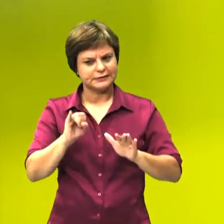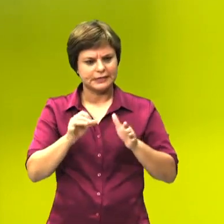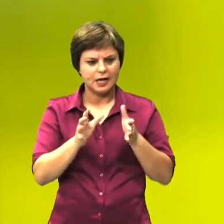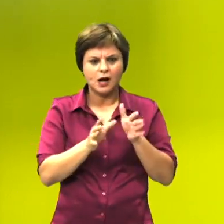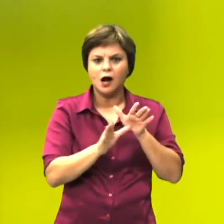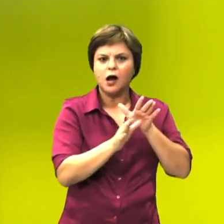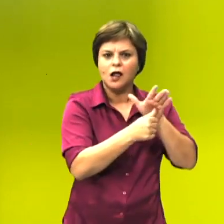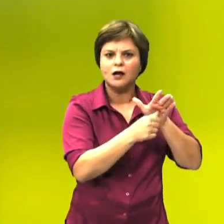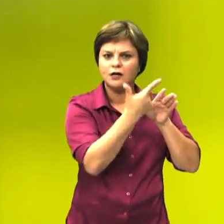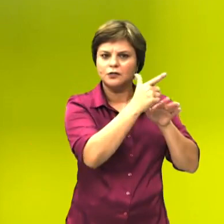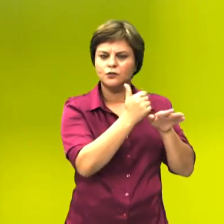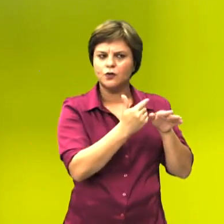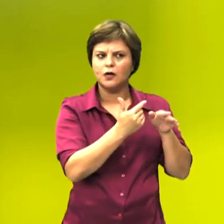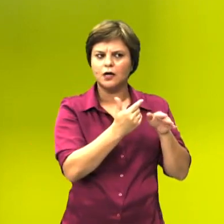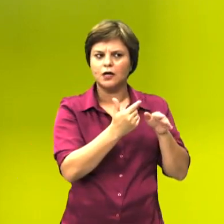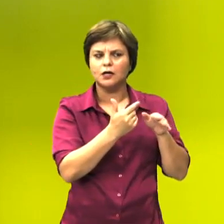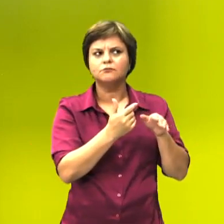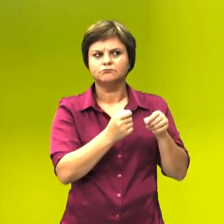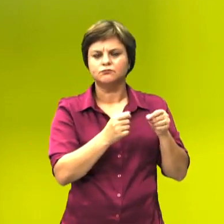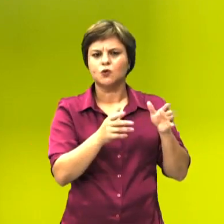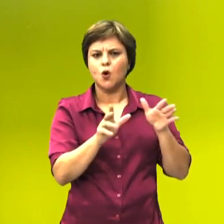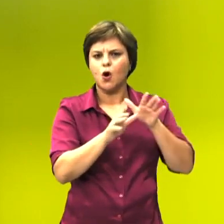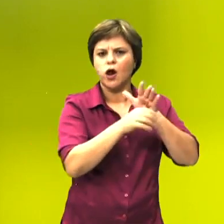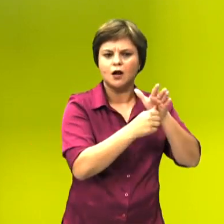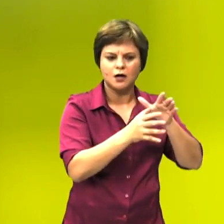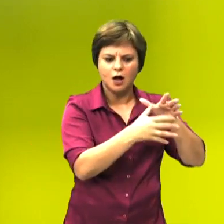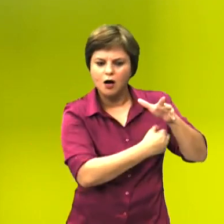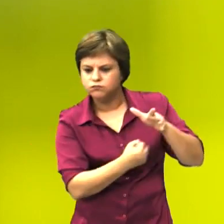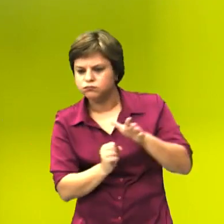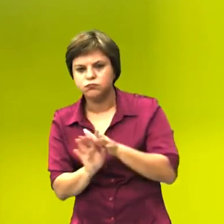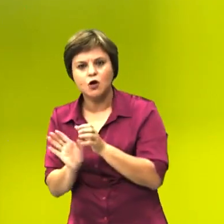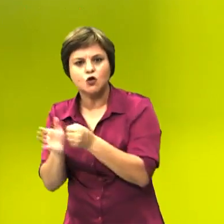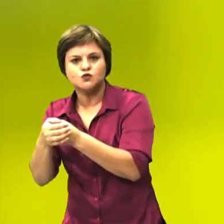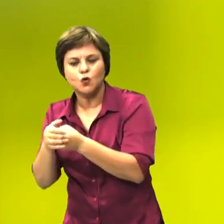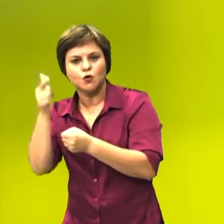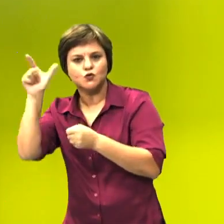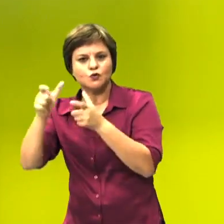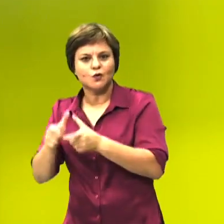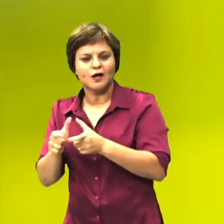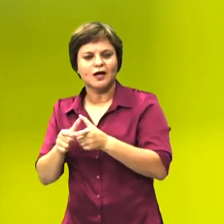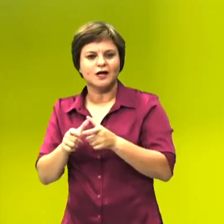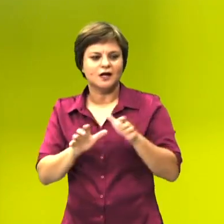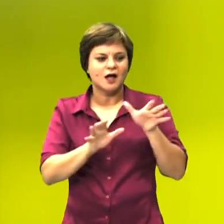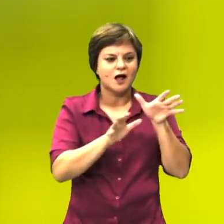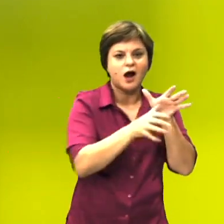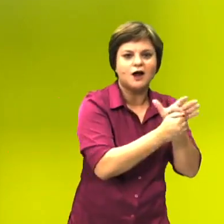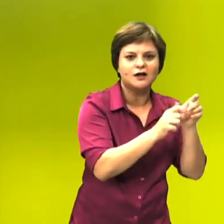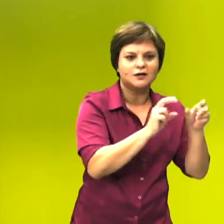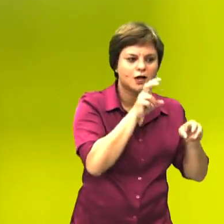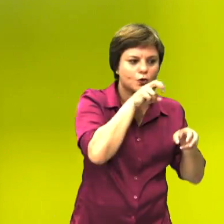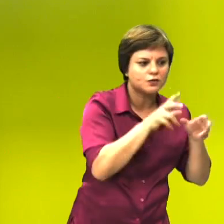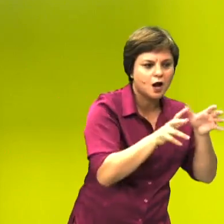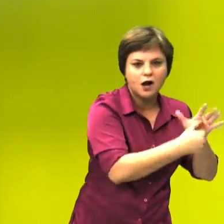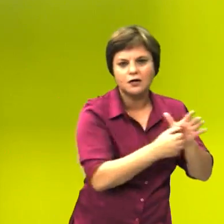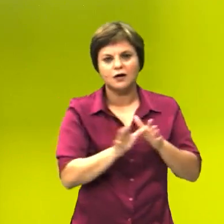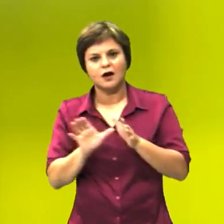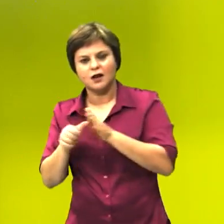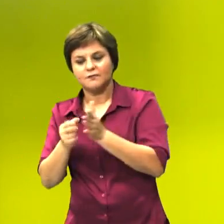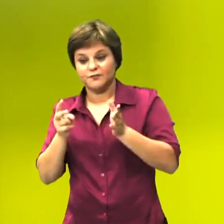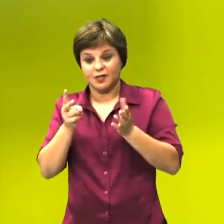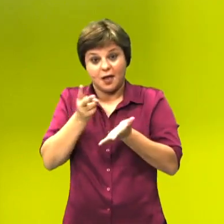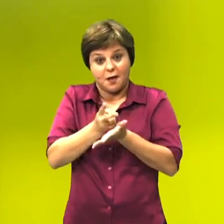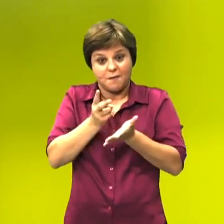rouba, tem esse comportamento de ladroagem, de tirar o alimento da outra, que é da